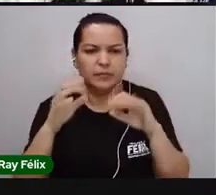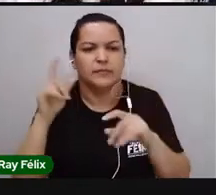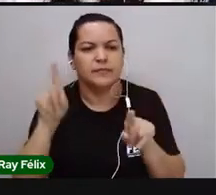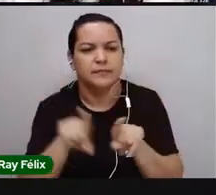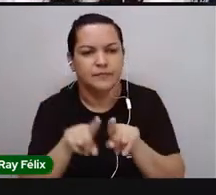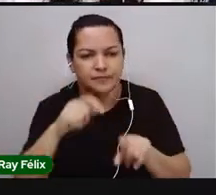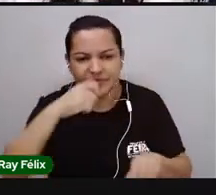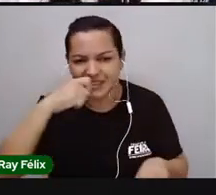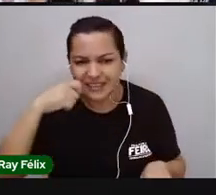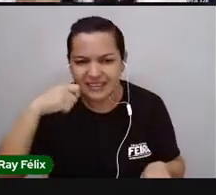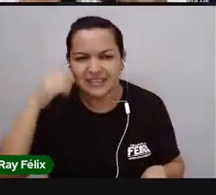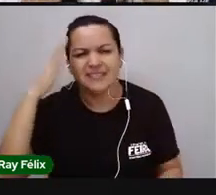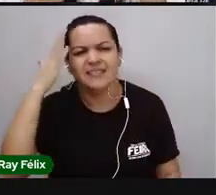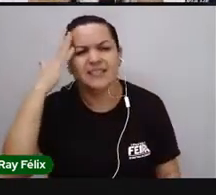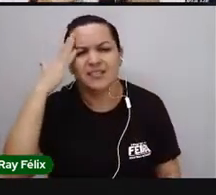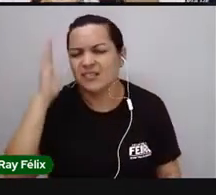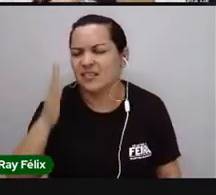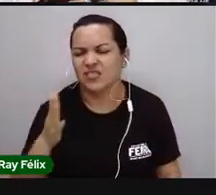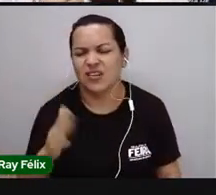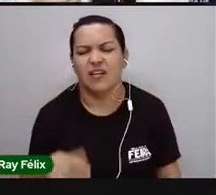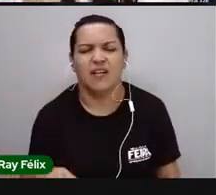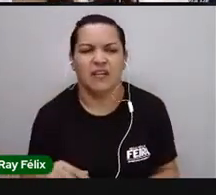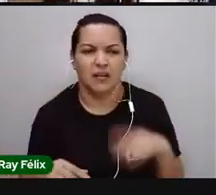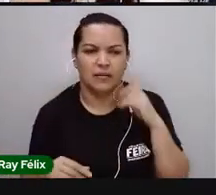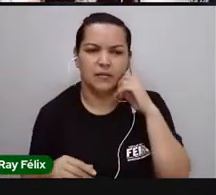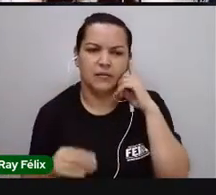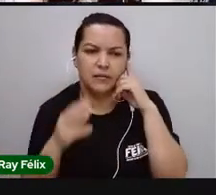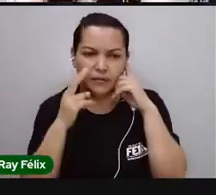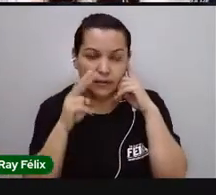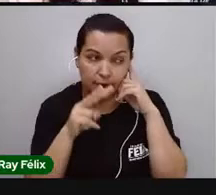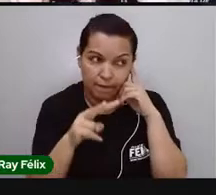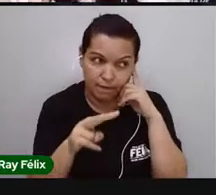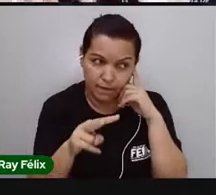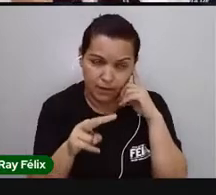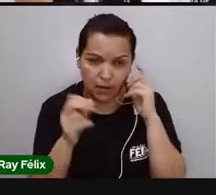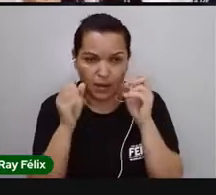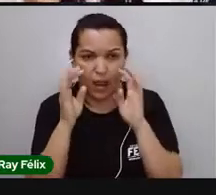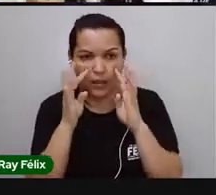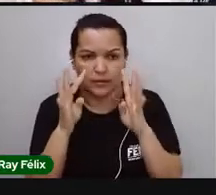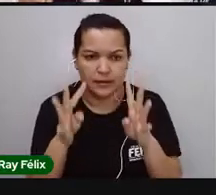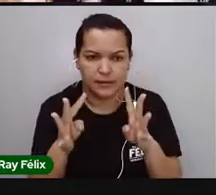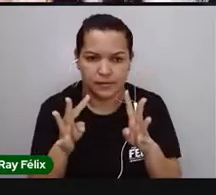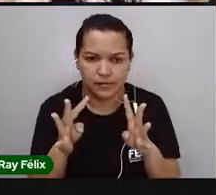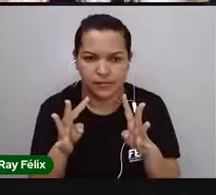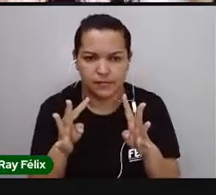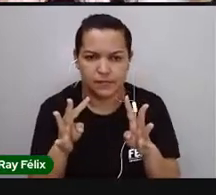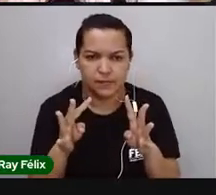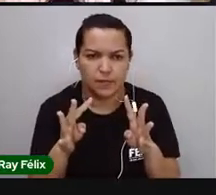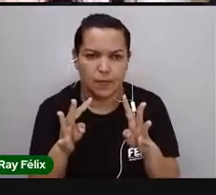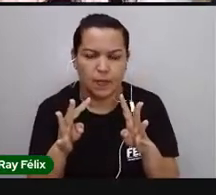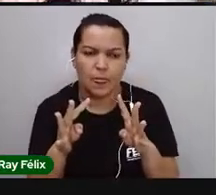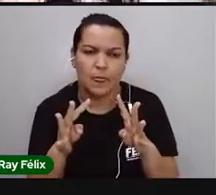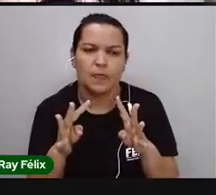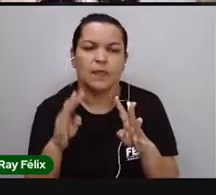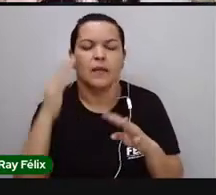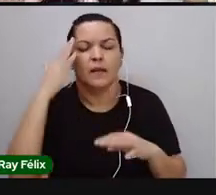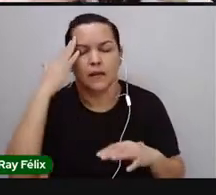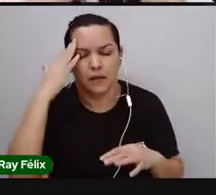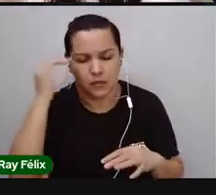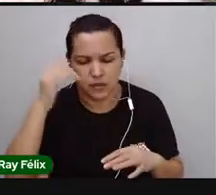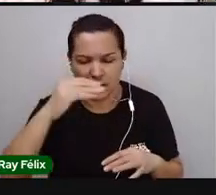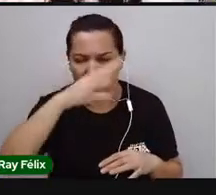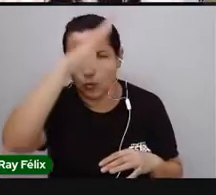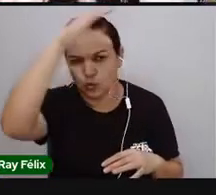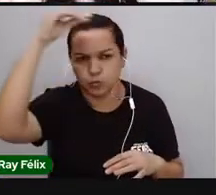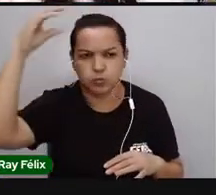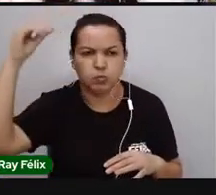dentes. Claro que eu sei. Mas a gente vai olhar um pouquinho mais de atenção pra eles. Tá bom? Sei que vocês são adultos. Já estão,